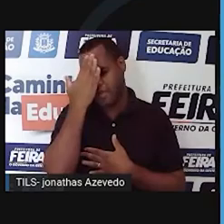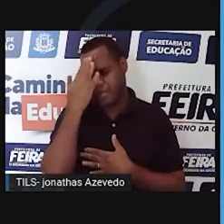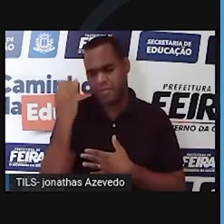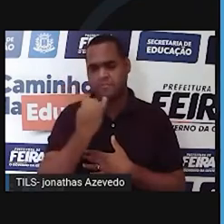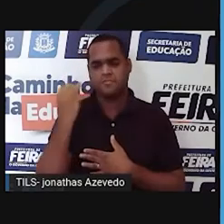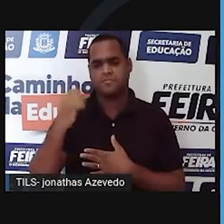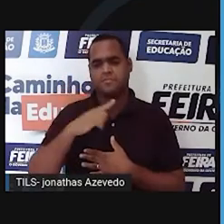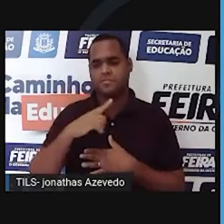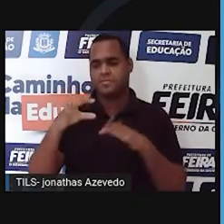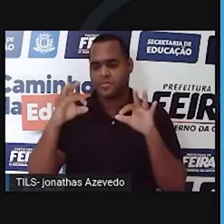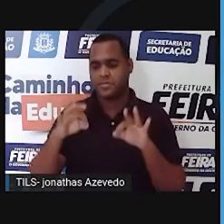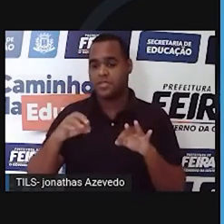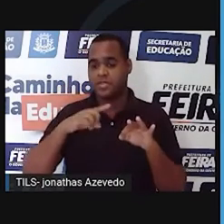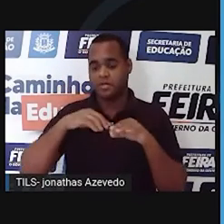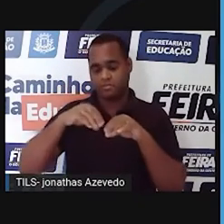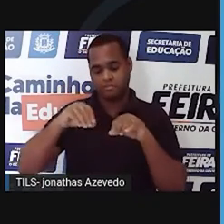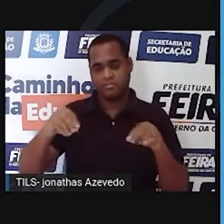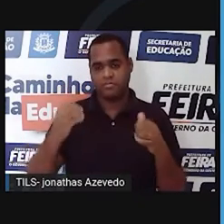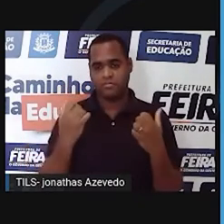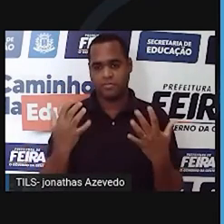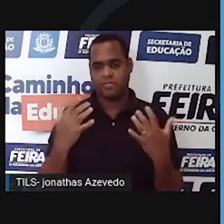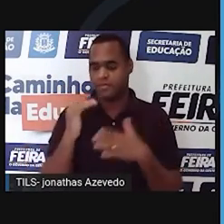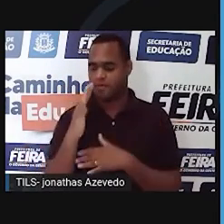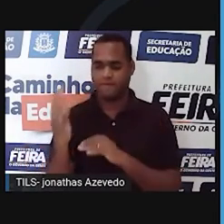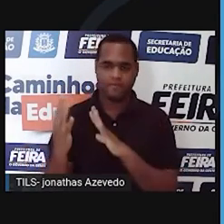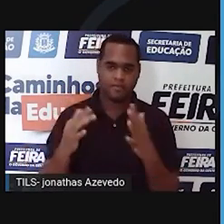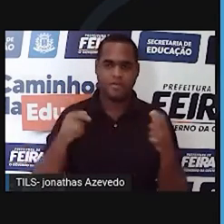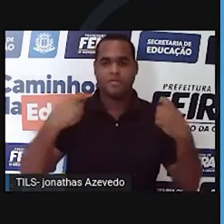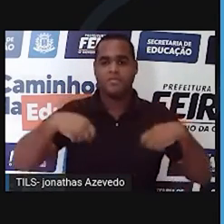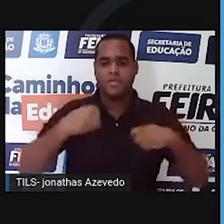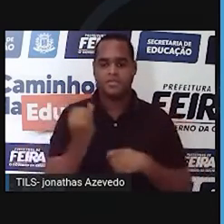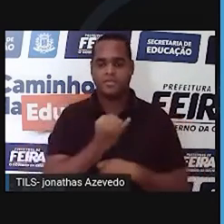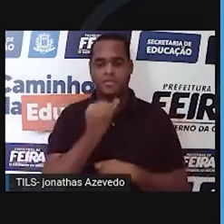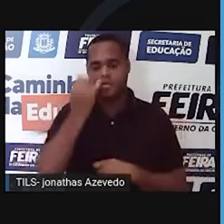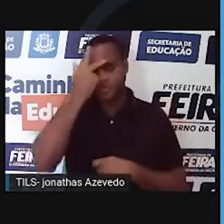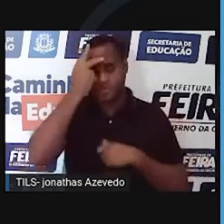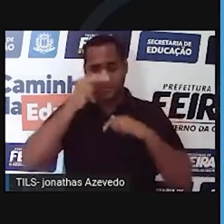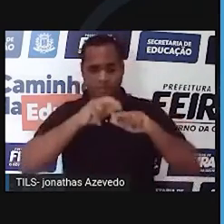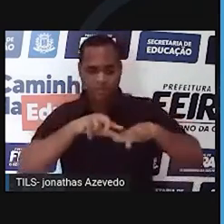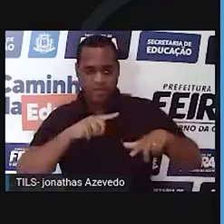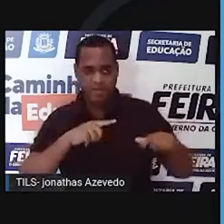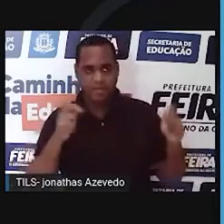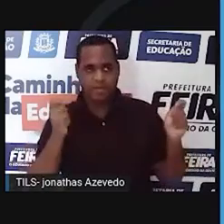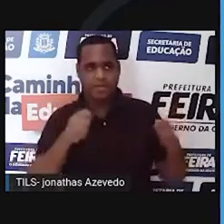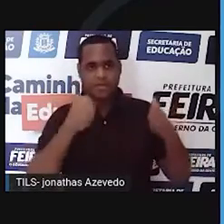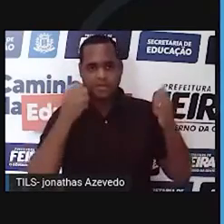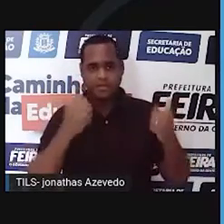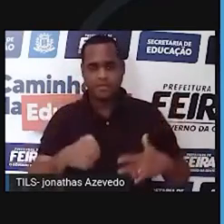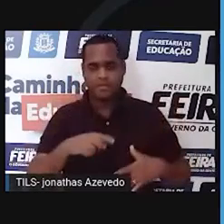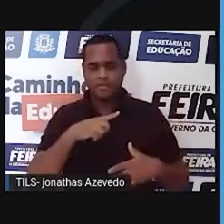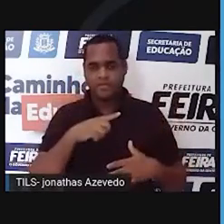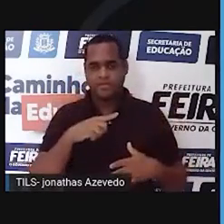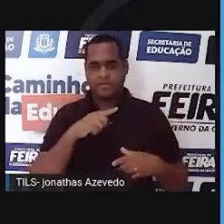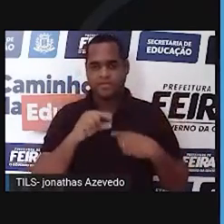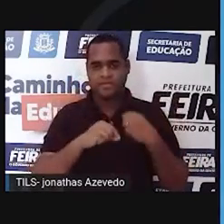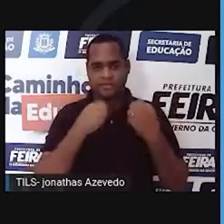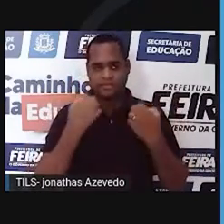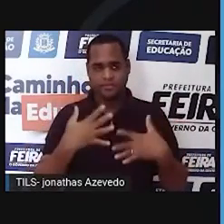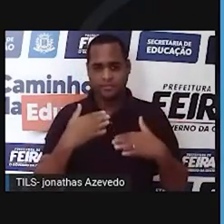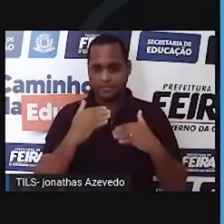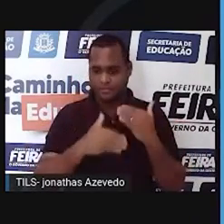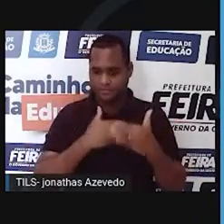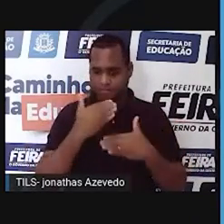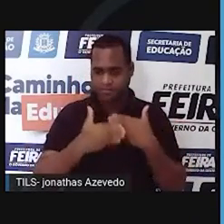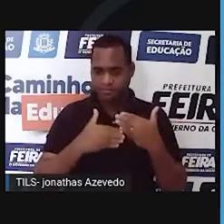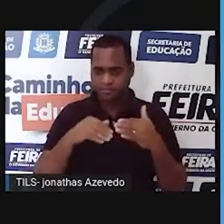espécies de plantas, pelo menos, que precisam do fogo para ativar seus processos reprodutivos. Então, sem a passagem